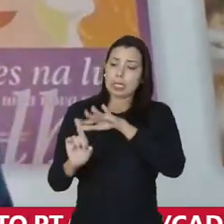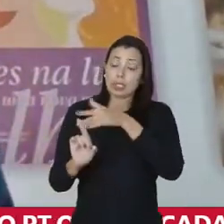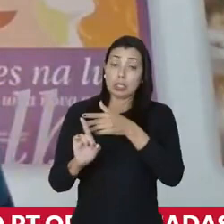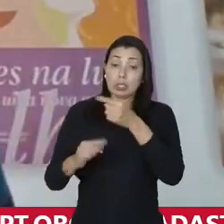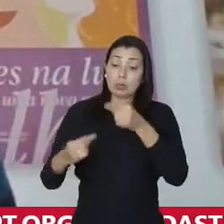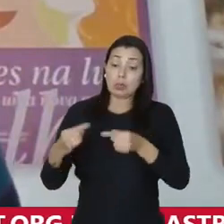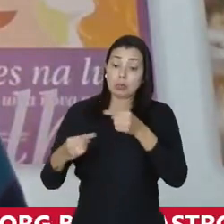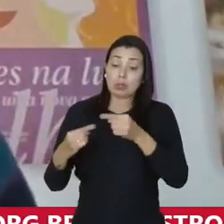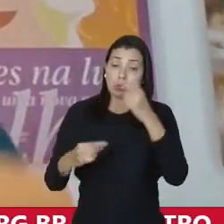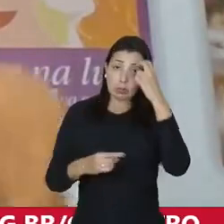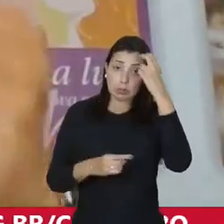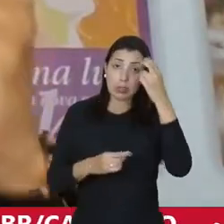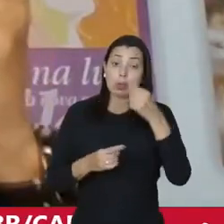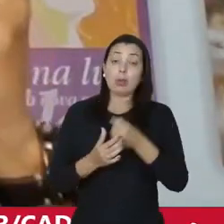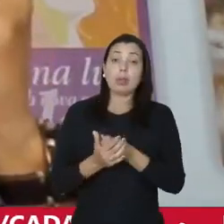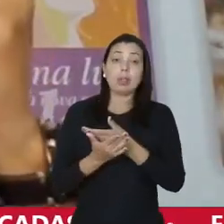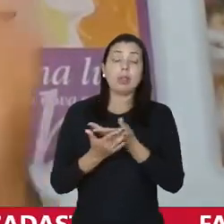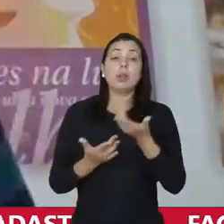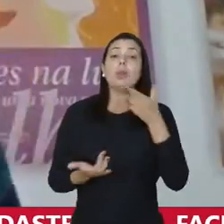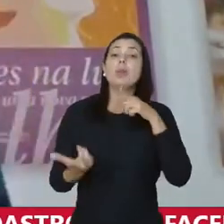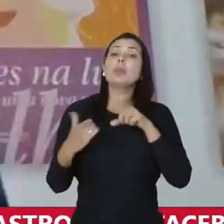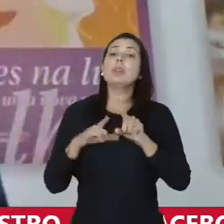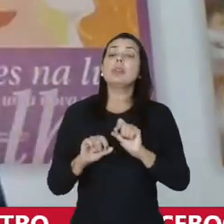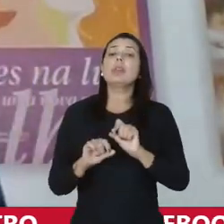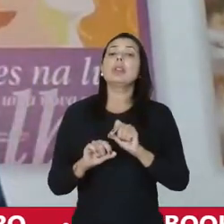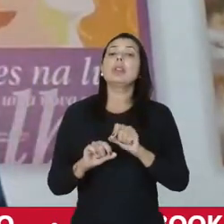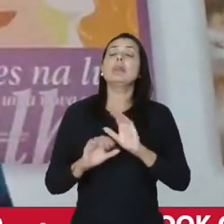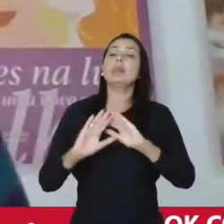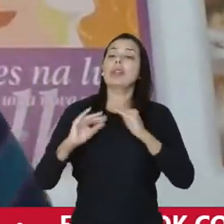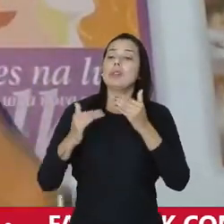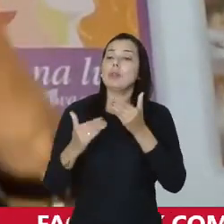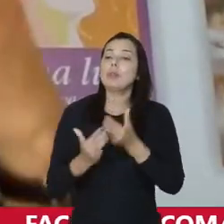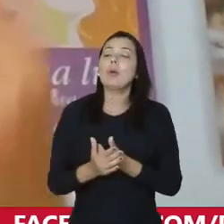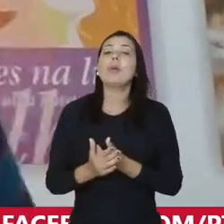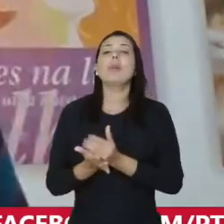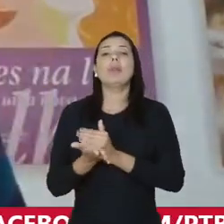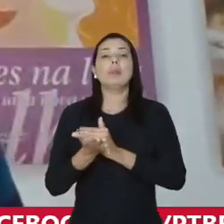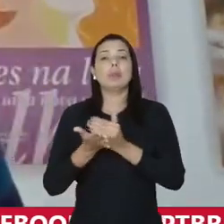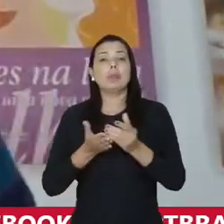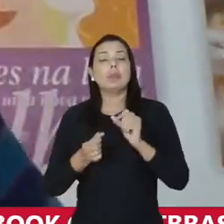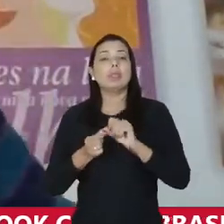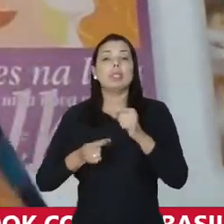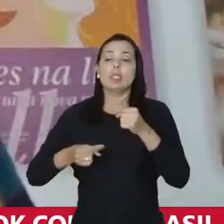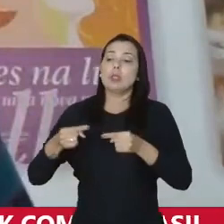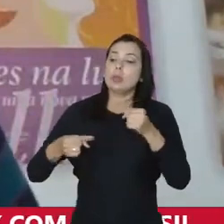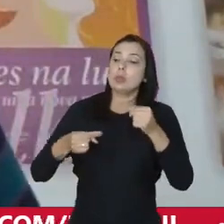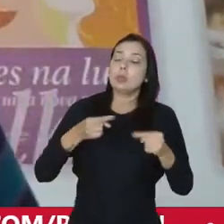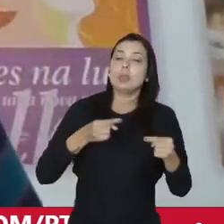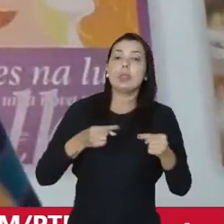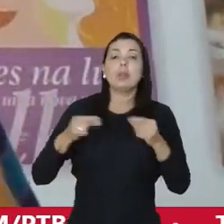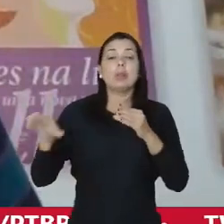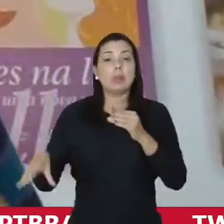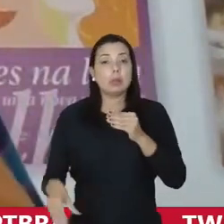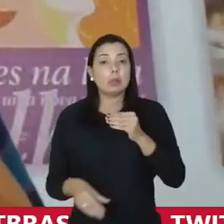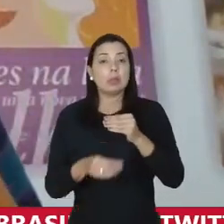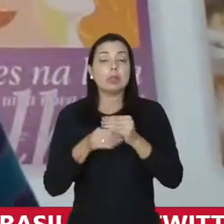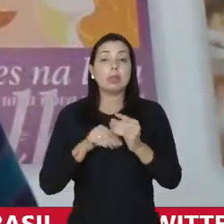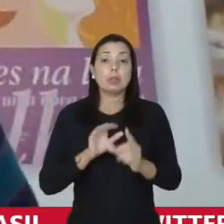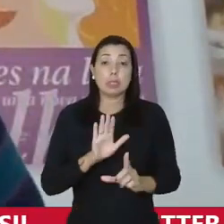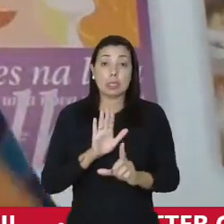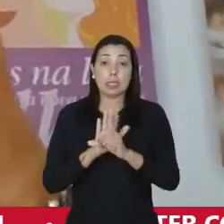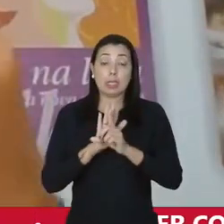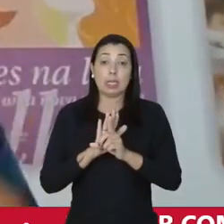cultural de Niterói, a gente conseguiu ir para as escolas, começou a fazer o debate sobre a implementação da Lei